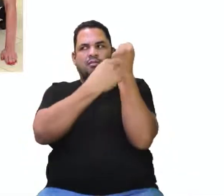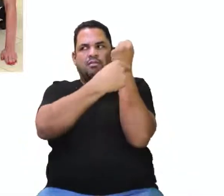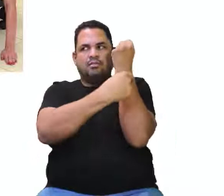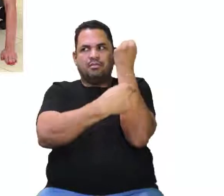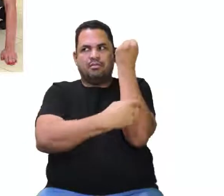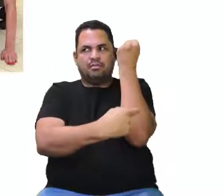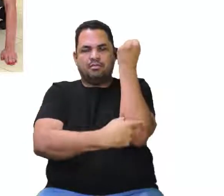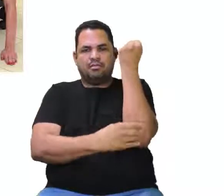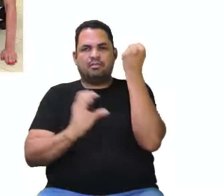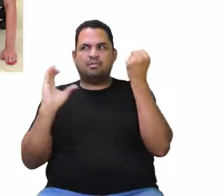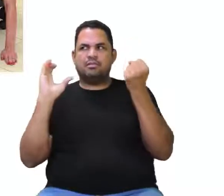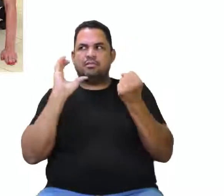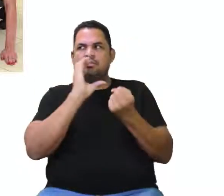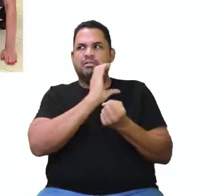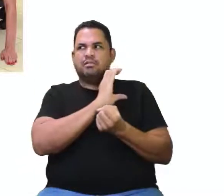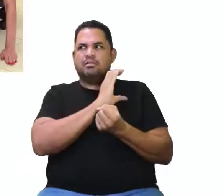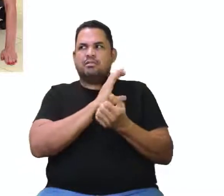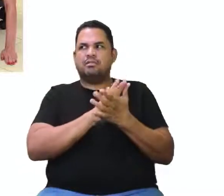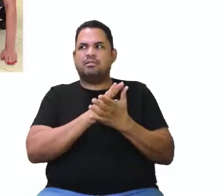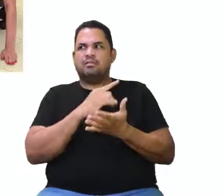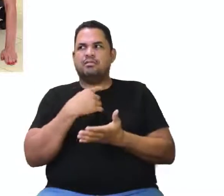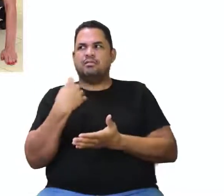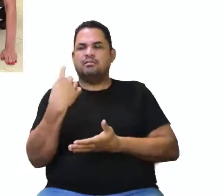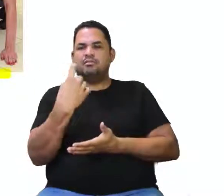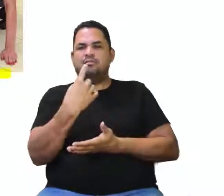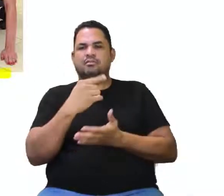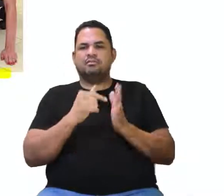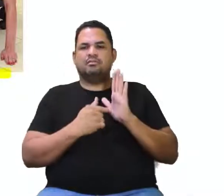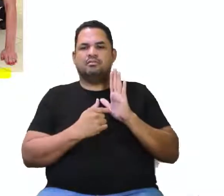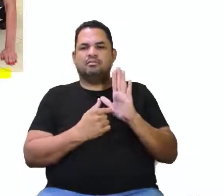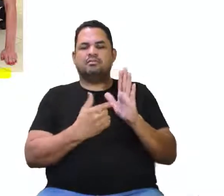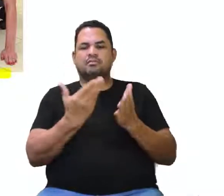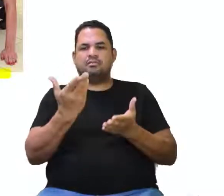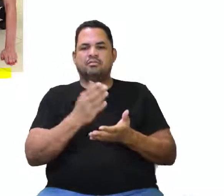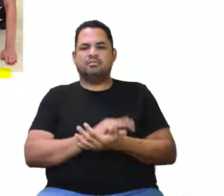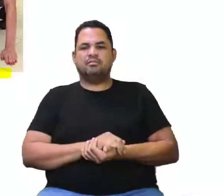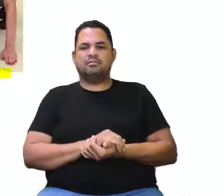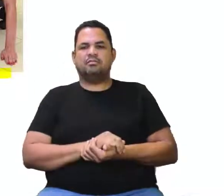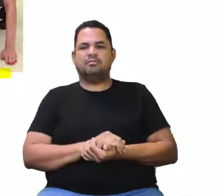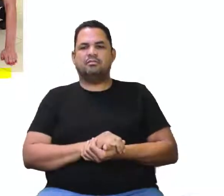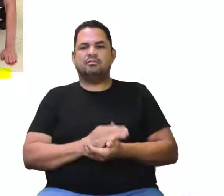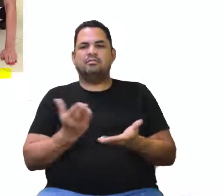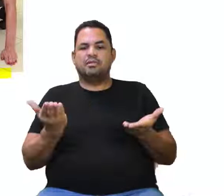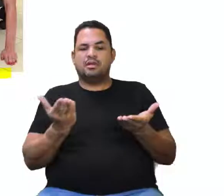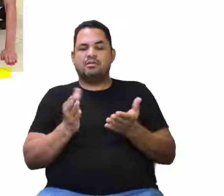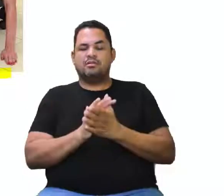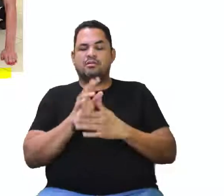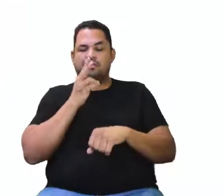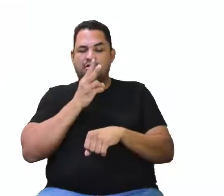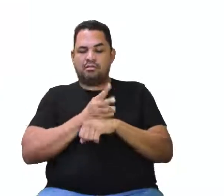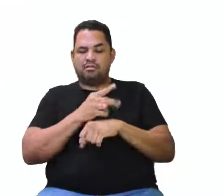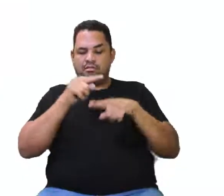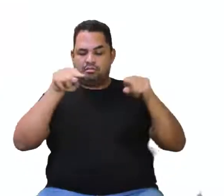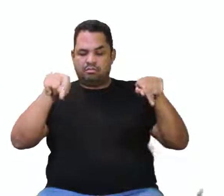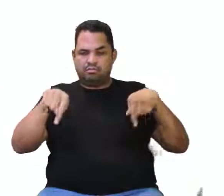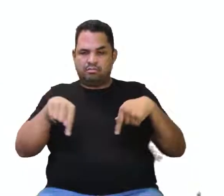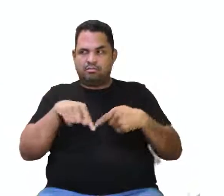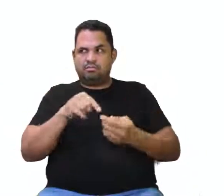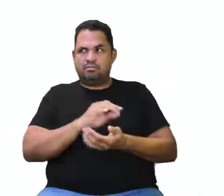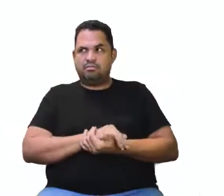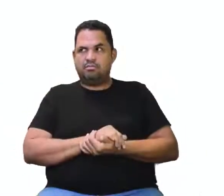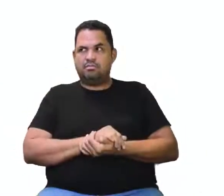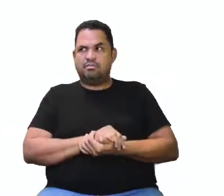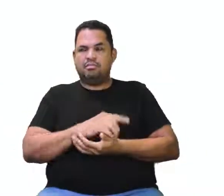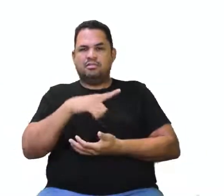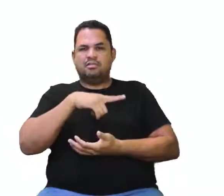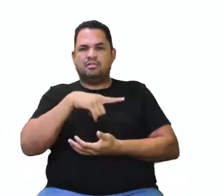exercícios bem rapidinho que nós vamos demonstrar aqui, esse nós vamos demonstrar aqui no estúdio. E nós temos alguns